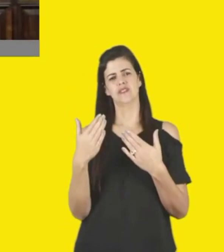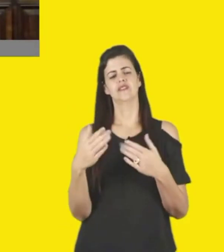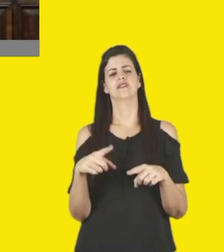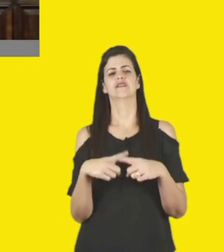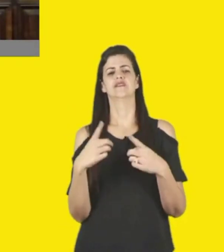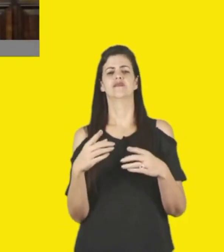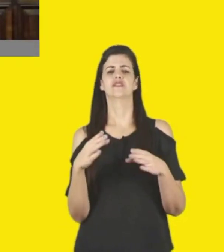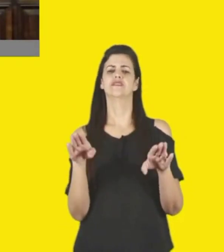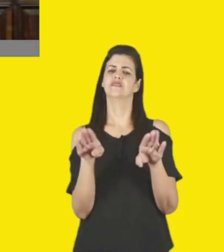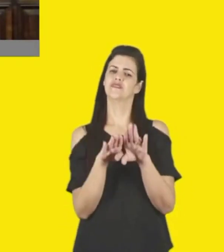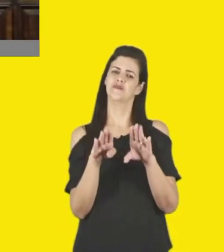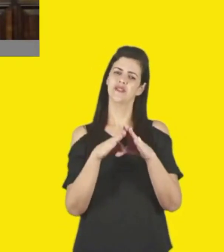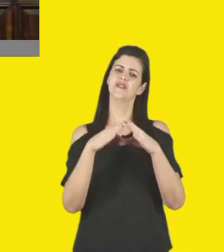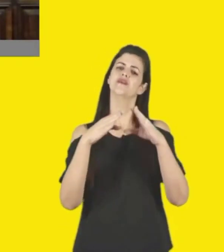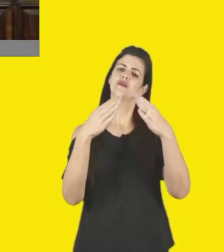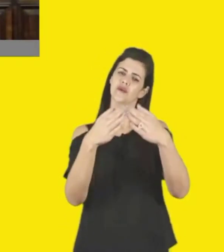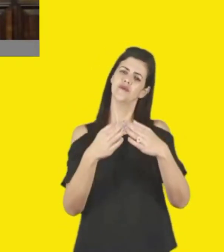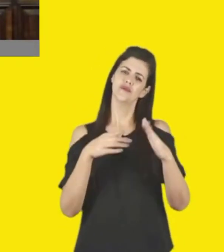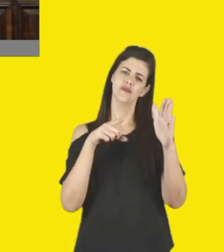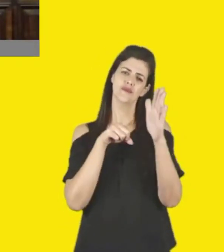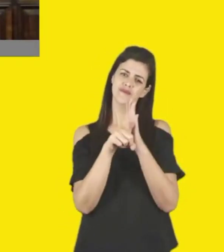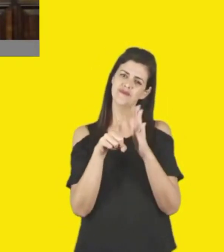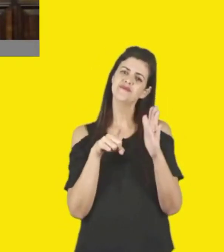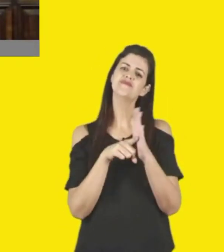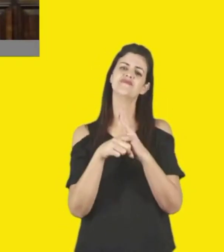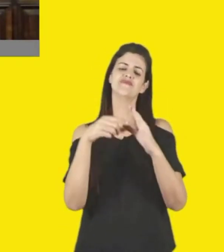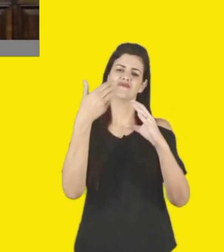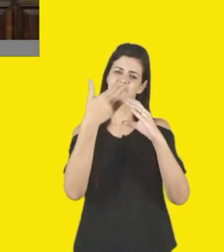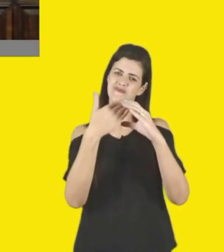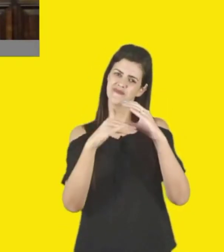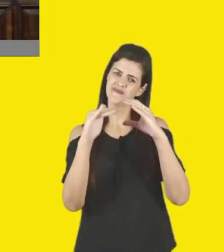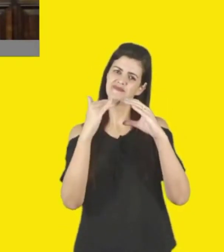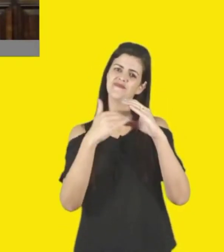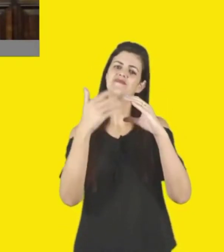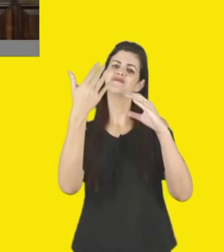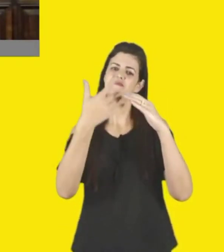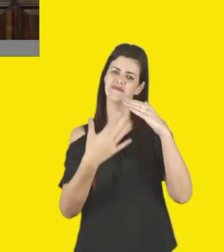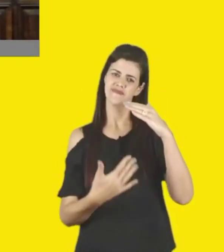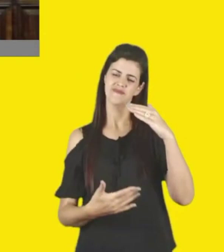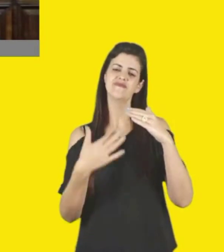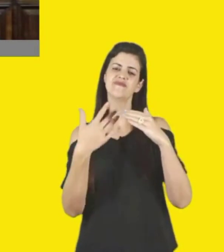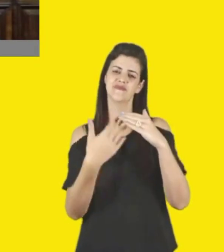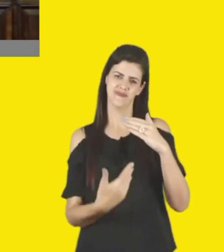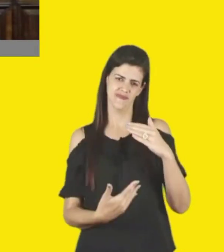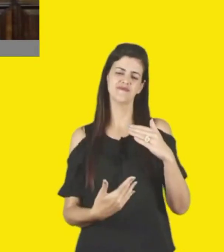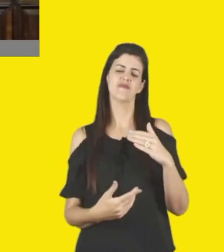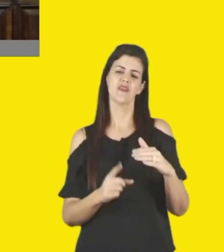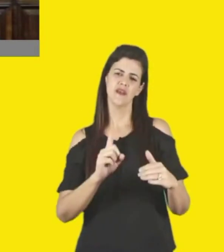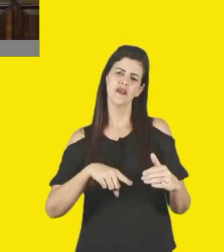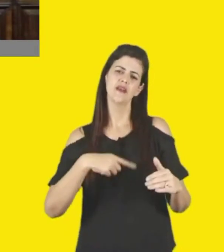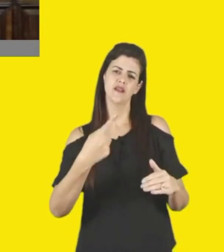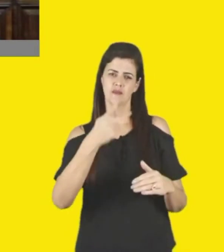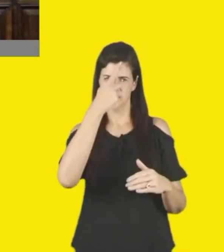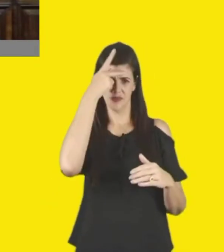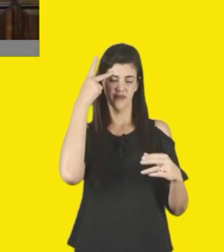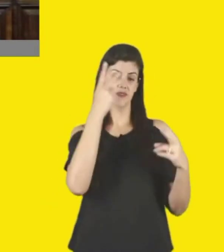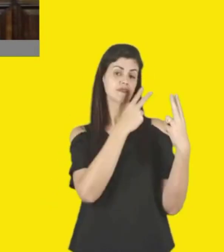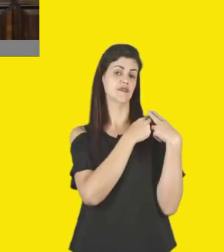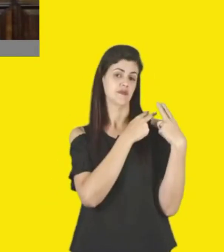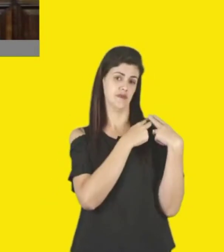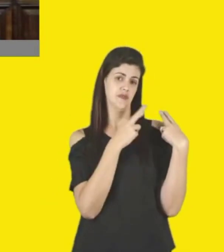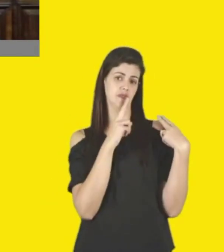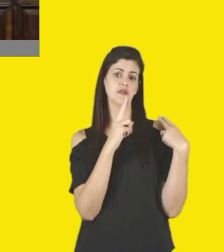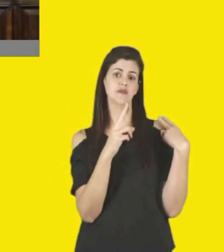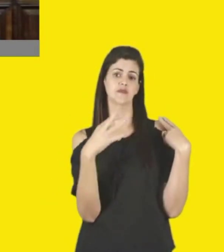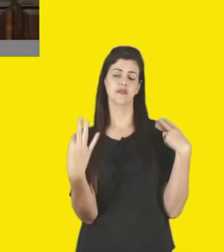inscritos, mas que as manifestações do YouTube serão encaminhadas para as gestoras, aproveitar também e pedir para